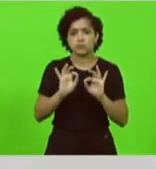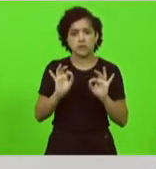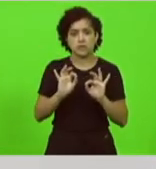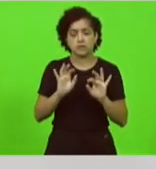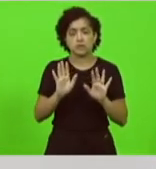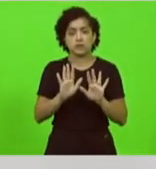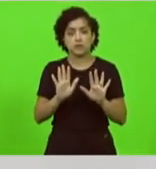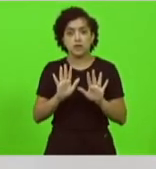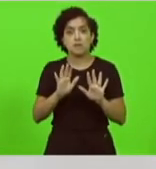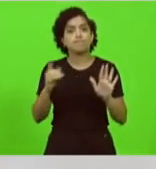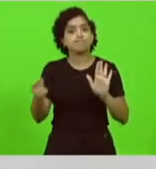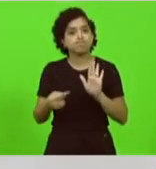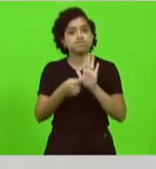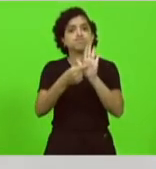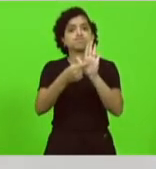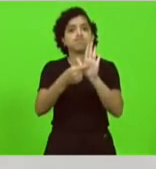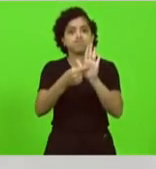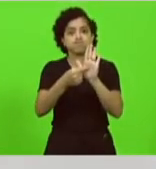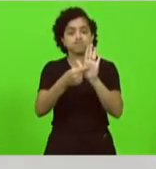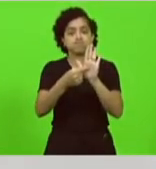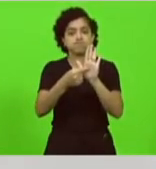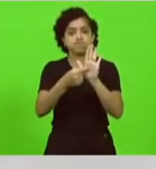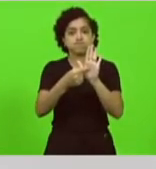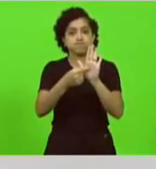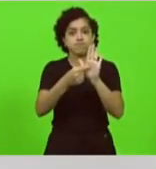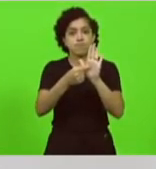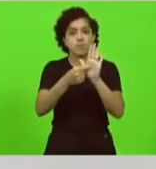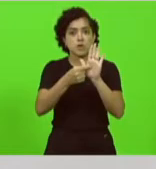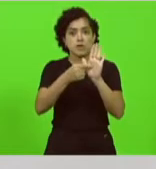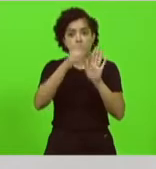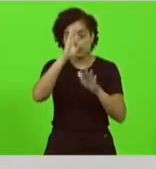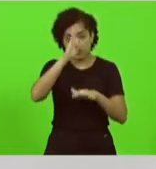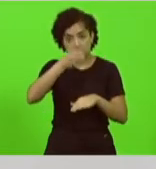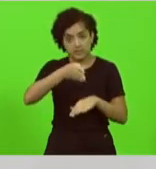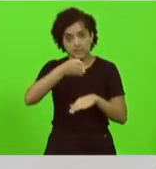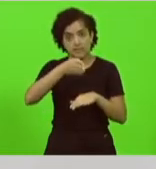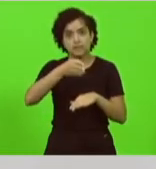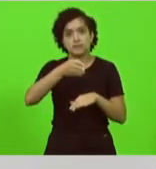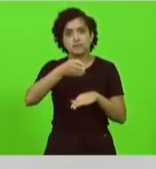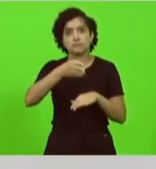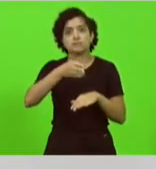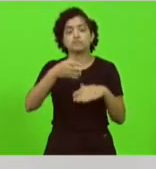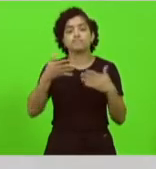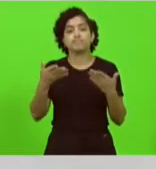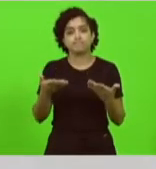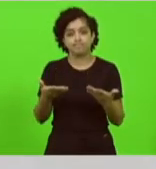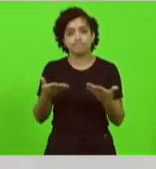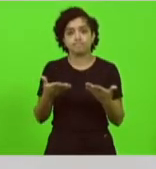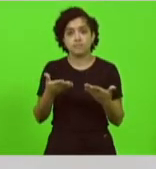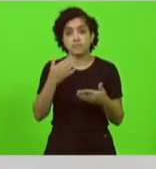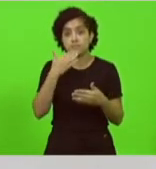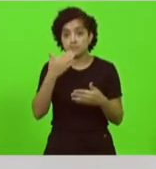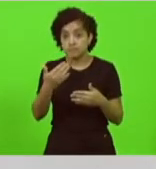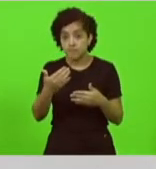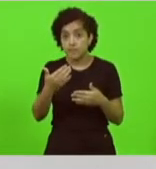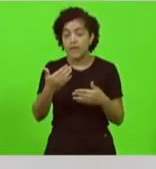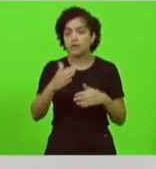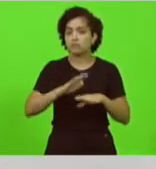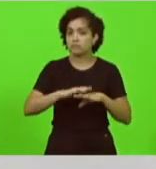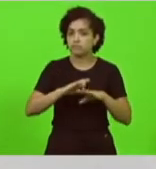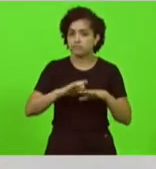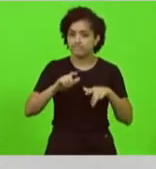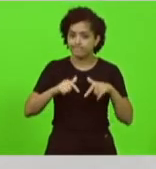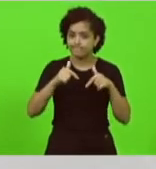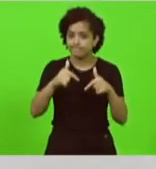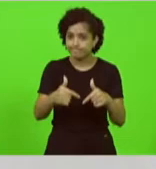denúncia muito específica e pontual para fazer e que demanda a atitude dessa casa demanda a